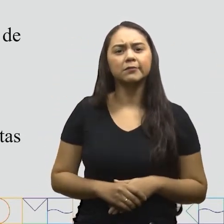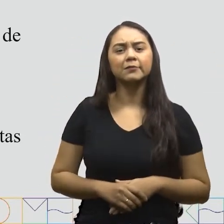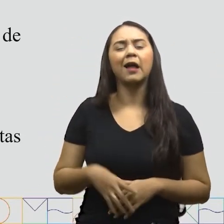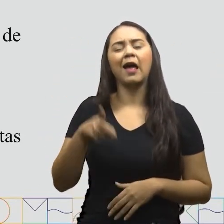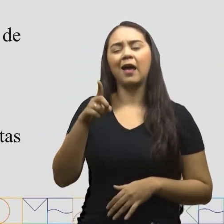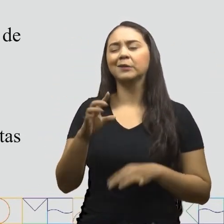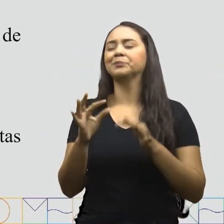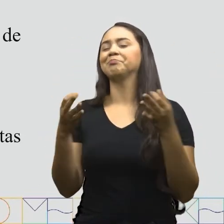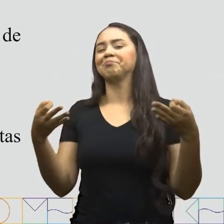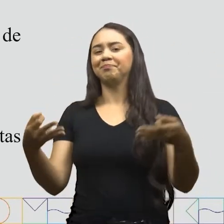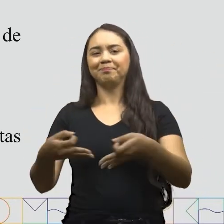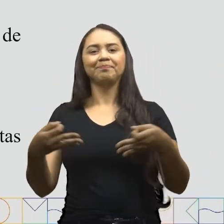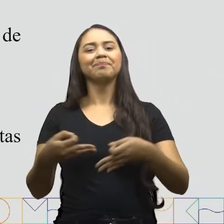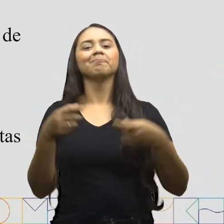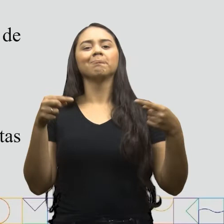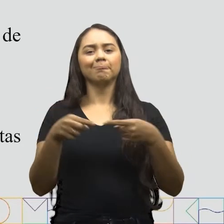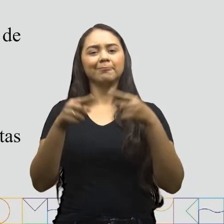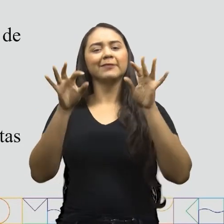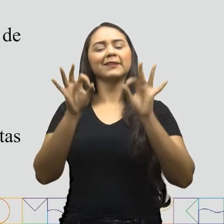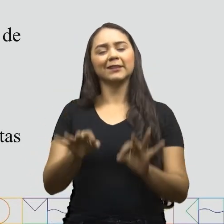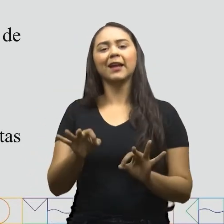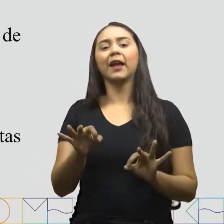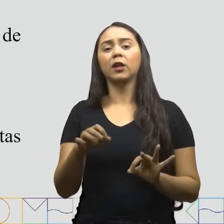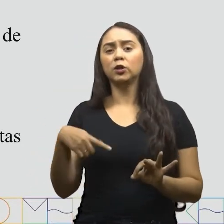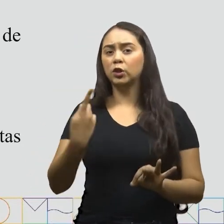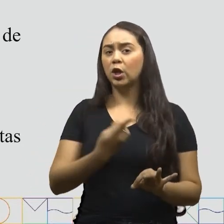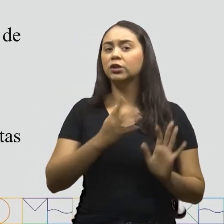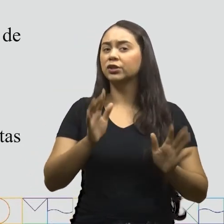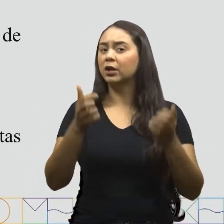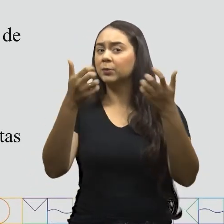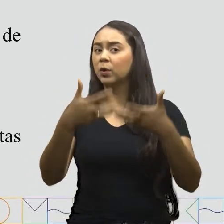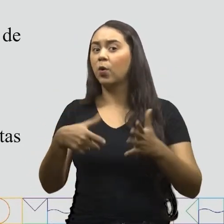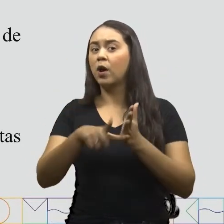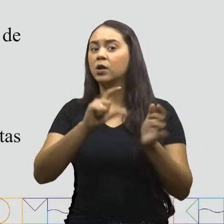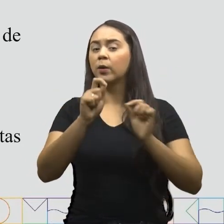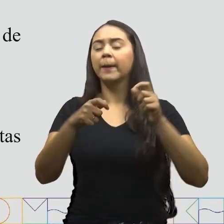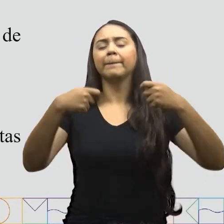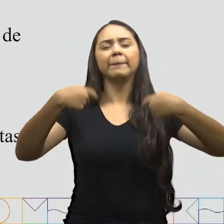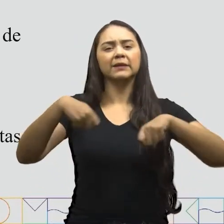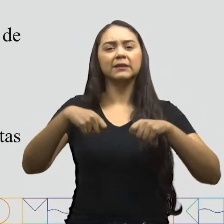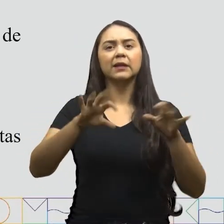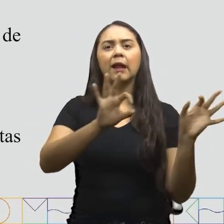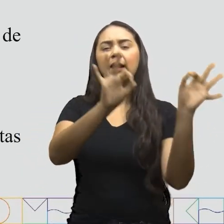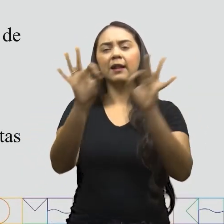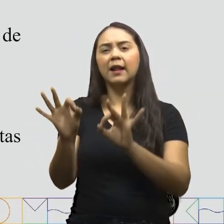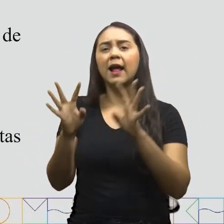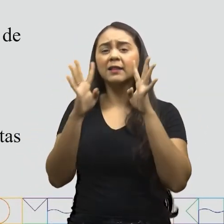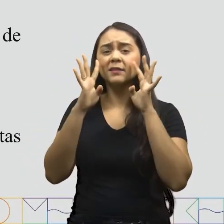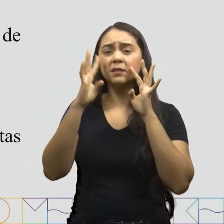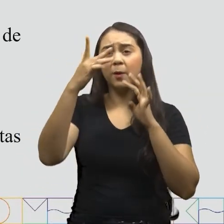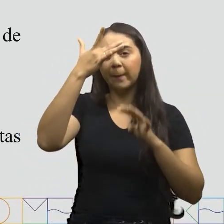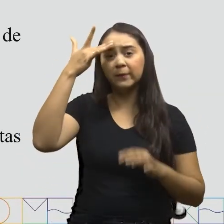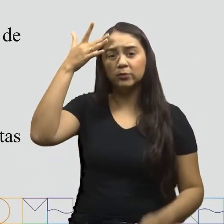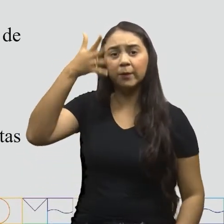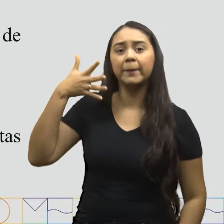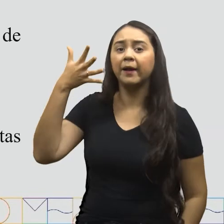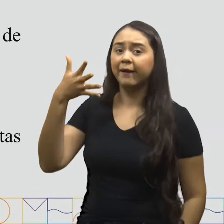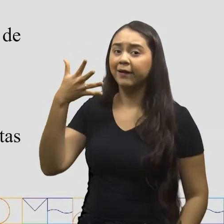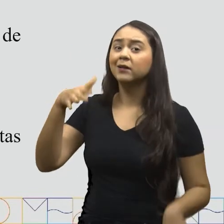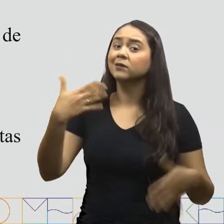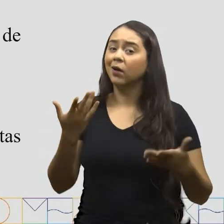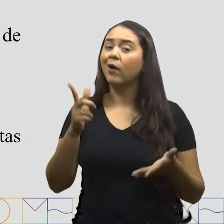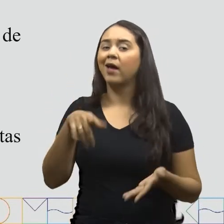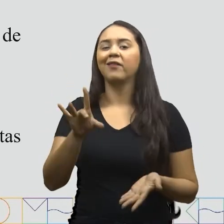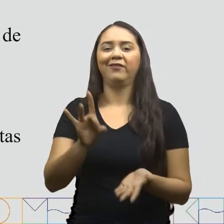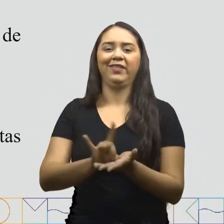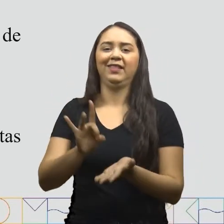frase está perfeita Tudo certinho Falamos sobre a escuta atenta diversas vezes Portanto A resposta